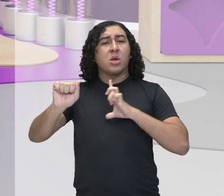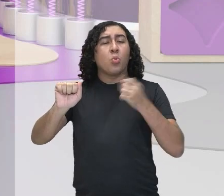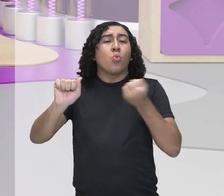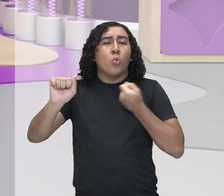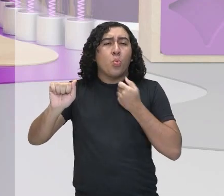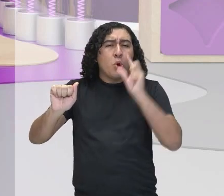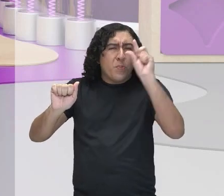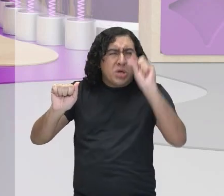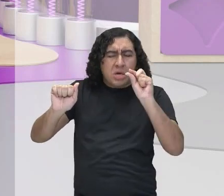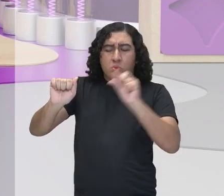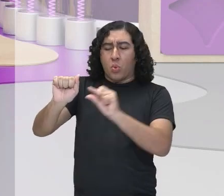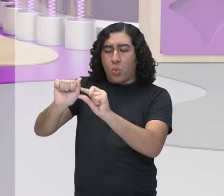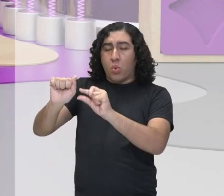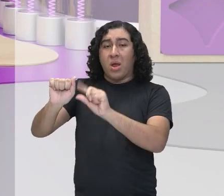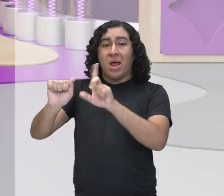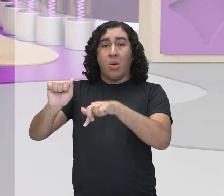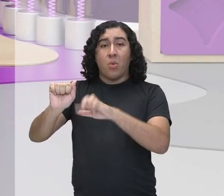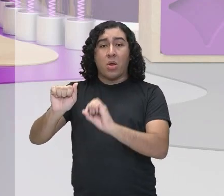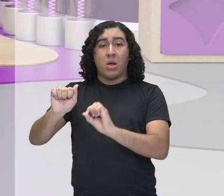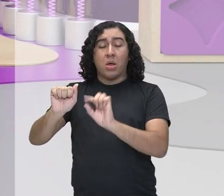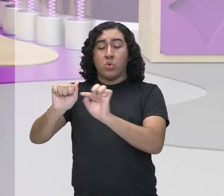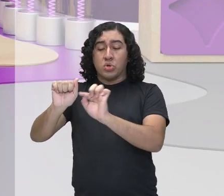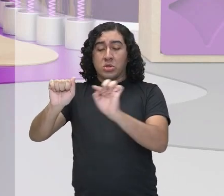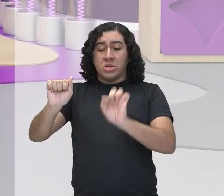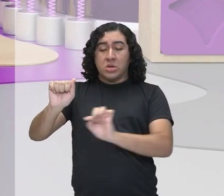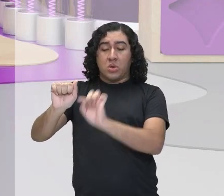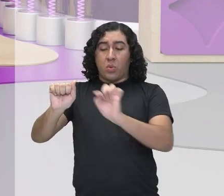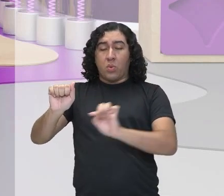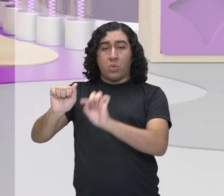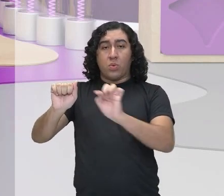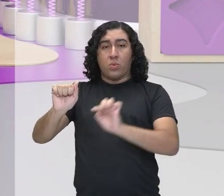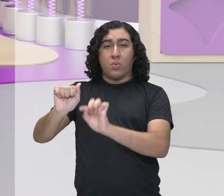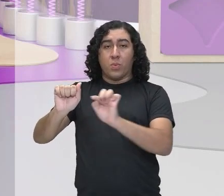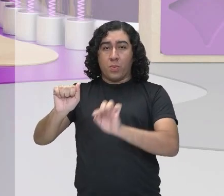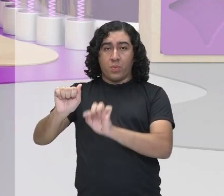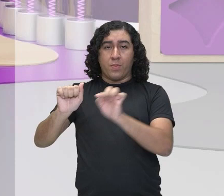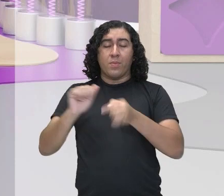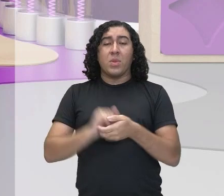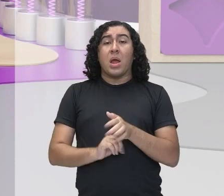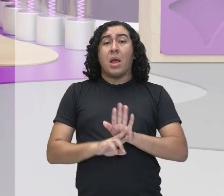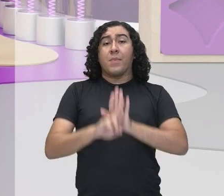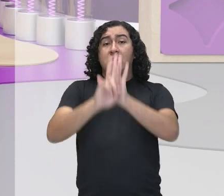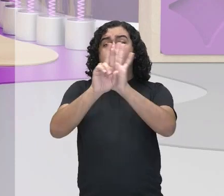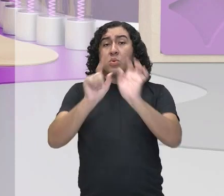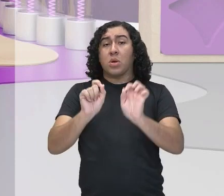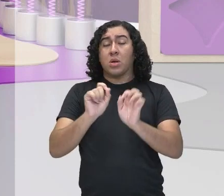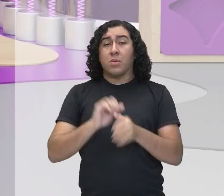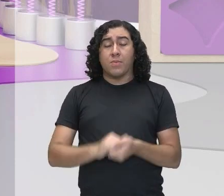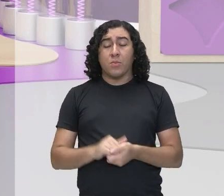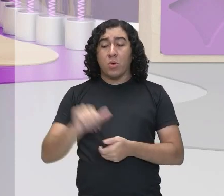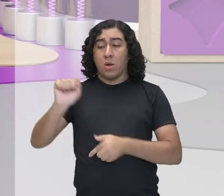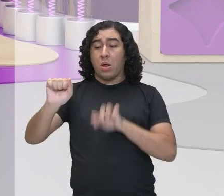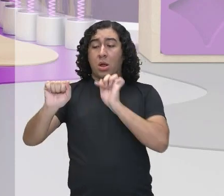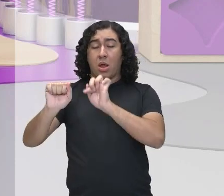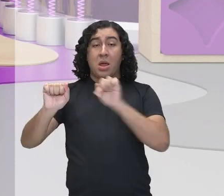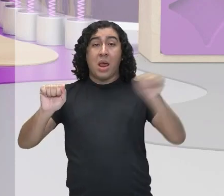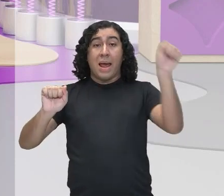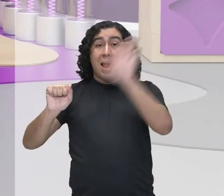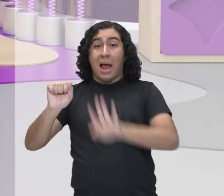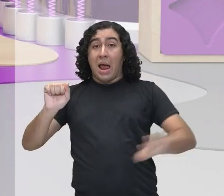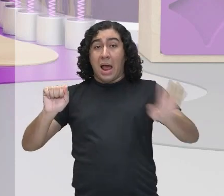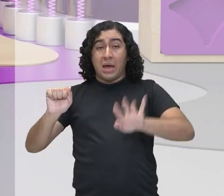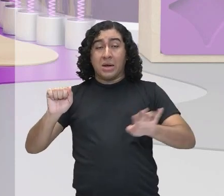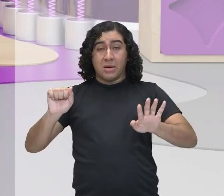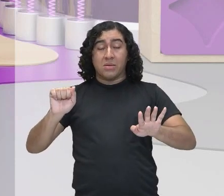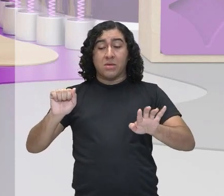tá? No caso ali, tem um círculo, é uma figura, né? O que tá representando? O A tá representando a área e aquela